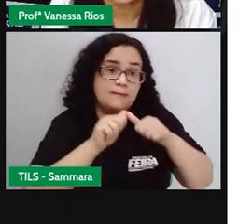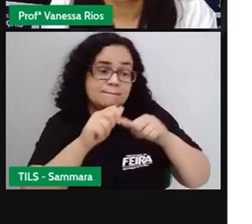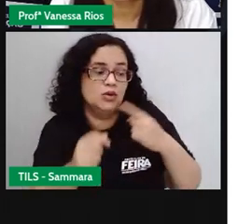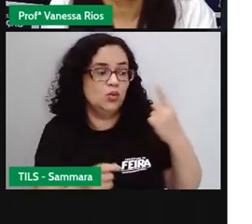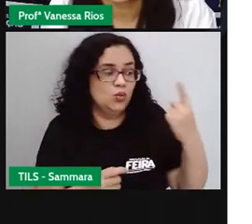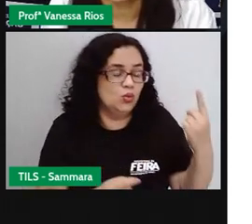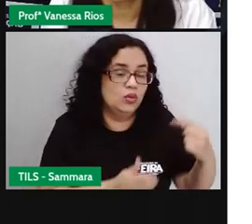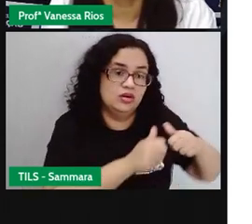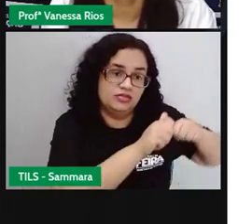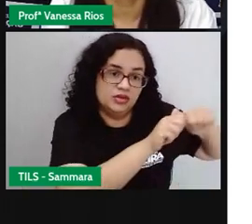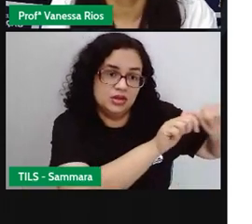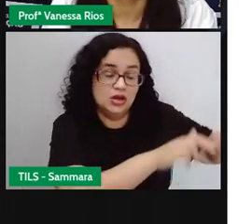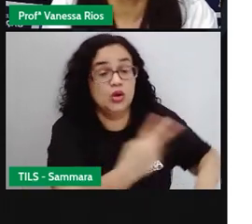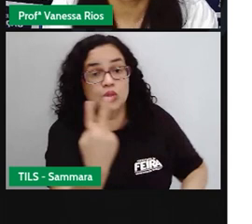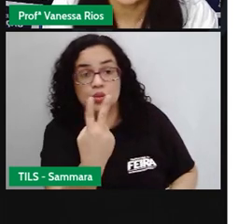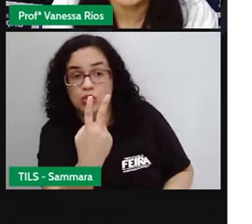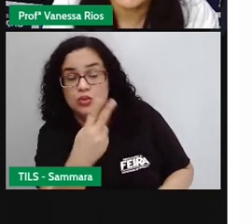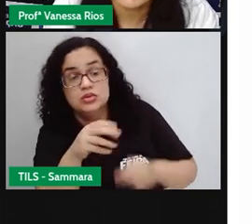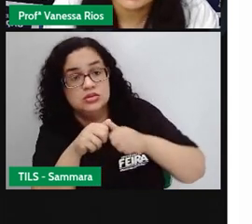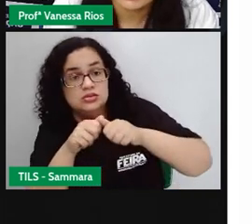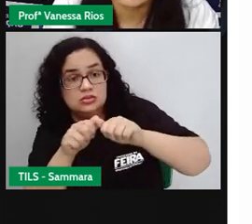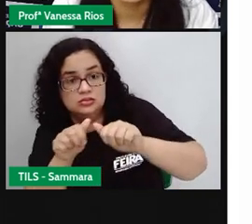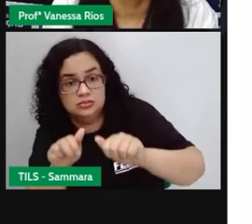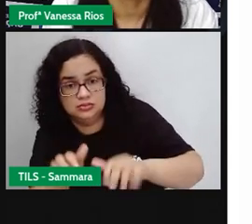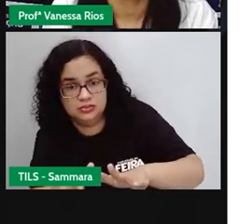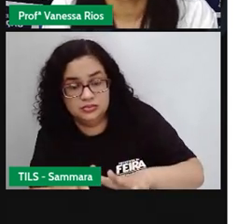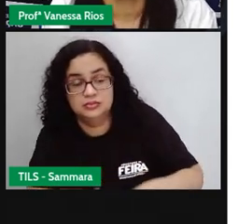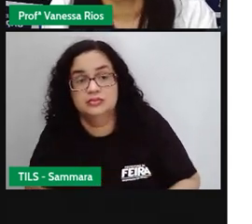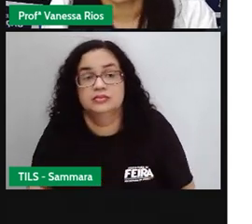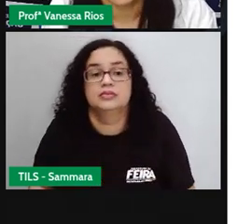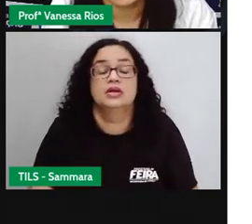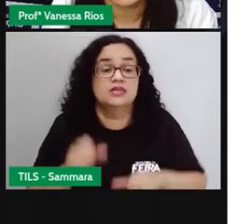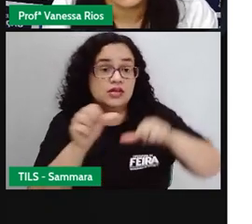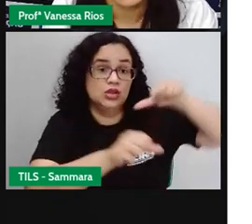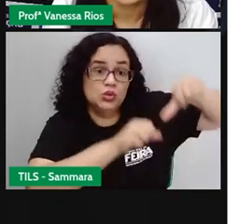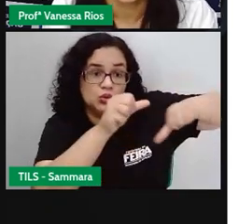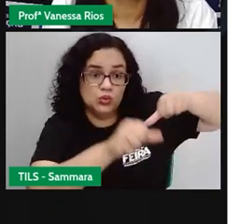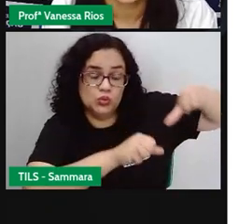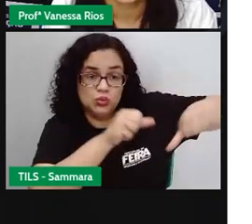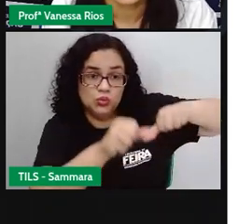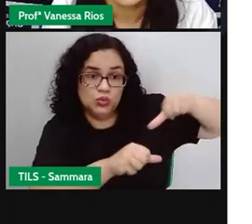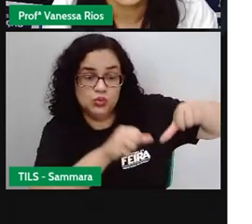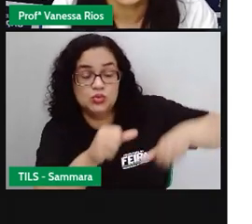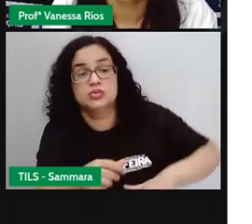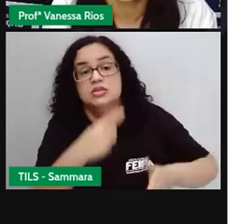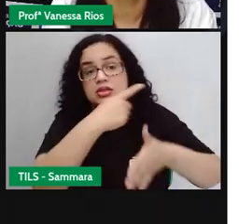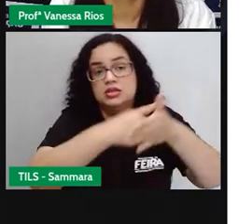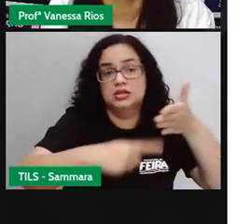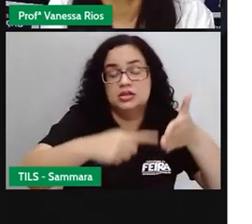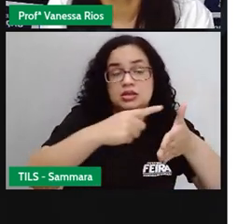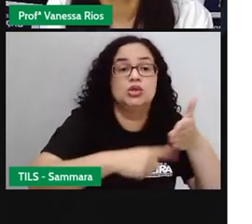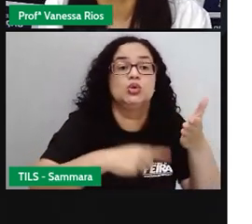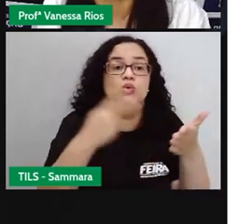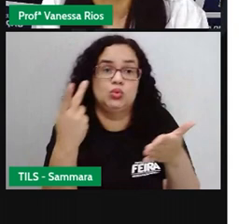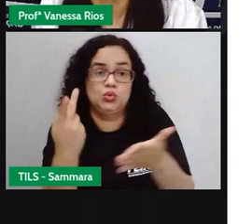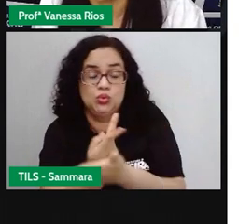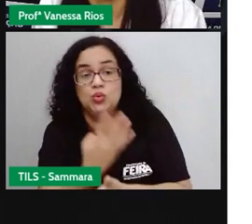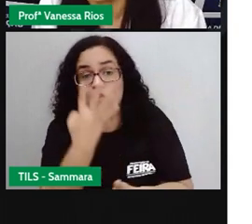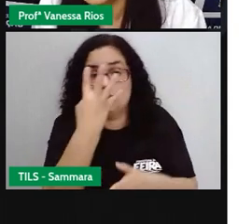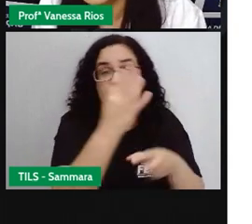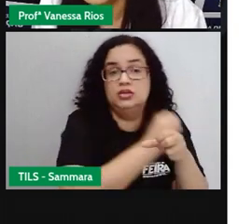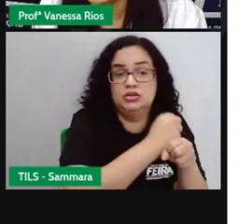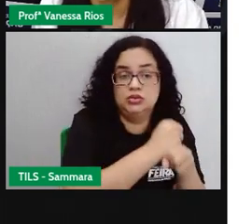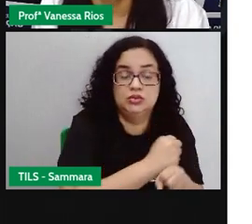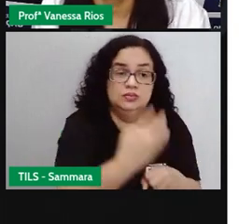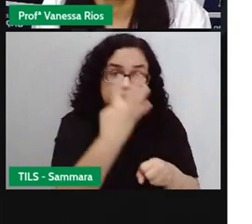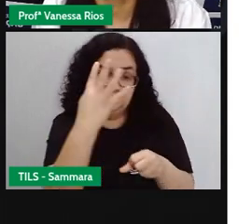um, vai permanecendo ou dois, vai permanecendo nessa troca entre as eleições que acontecem de quatro em